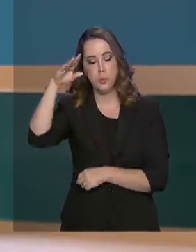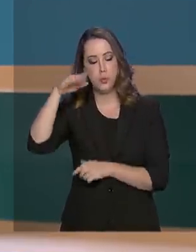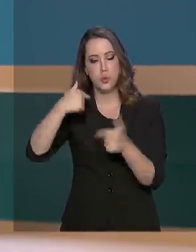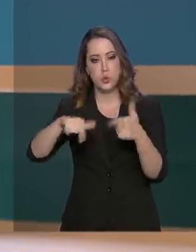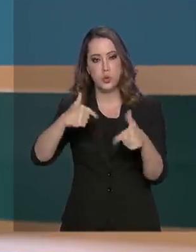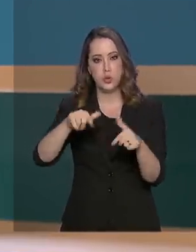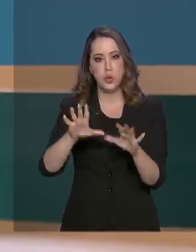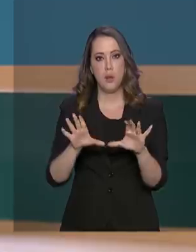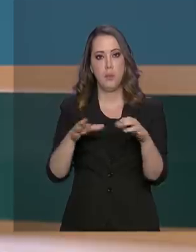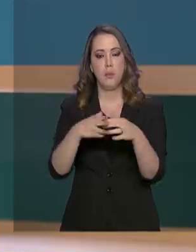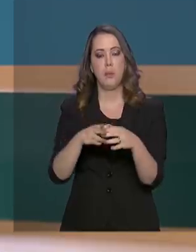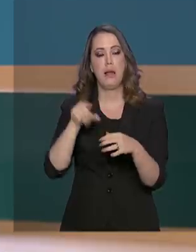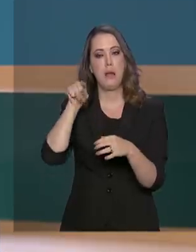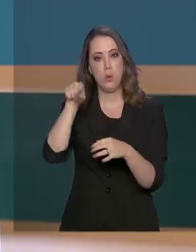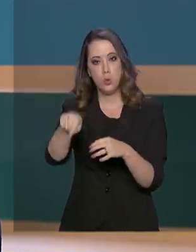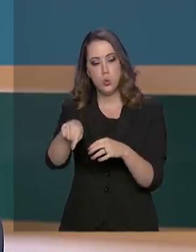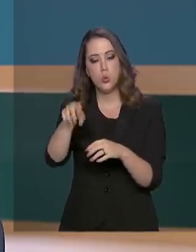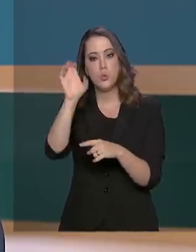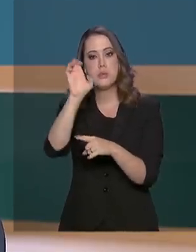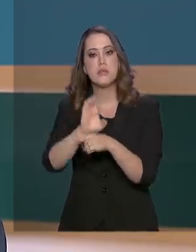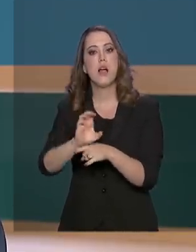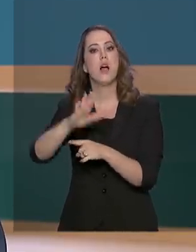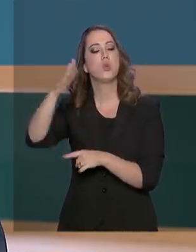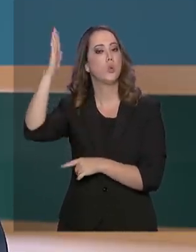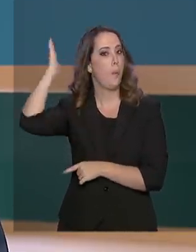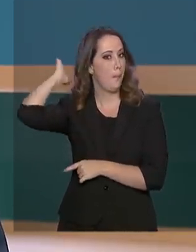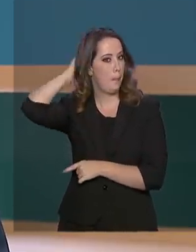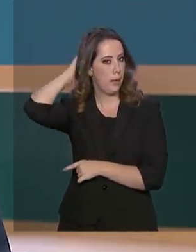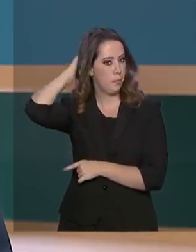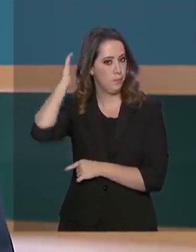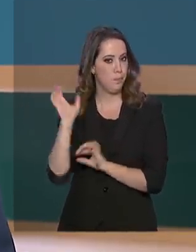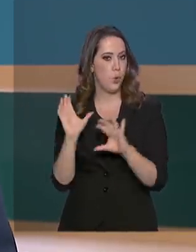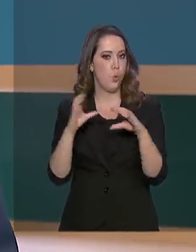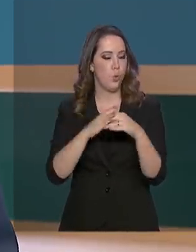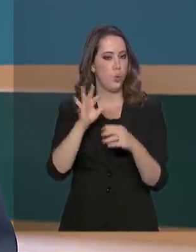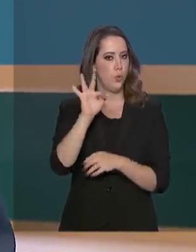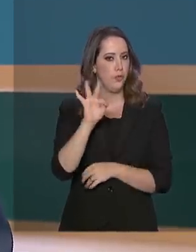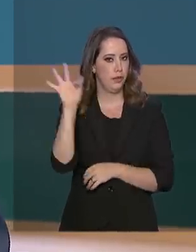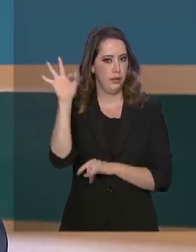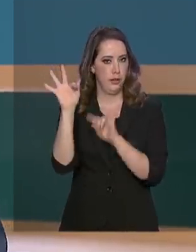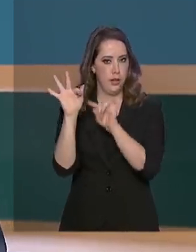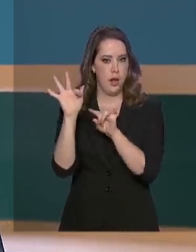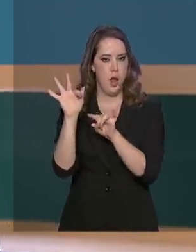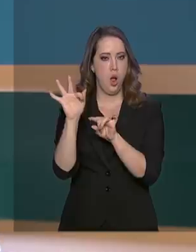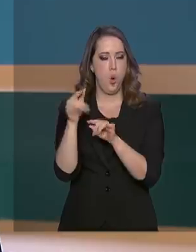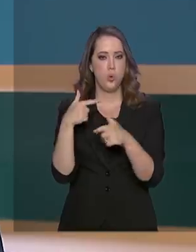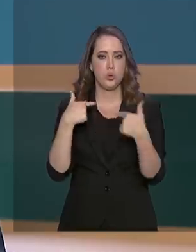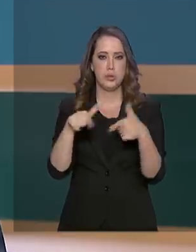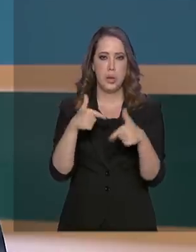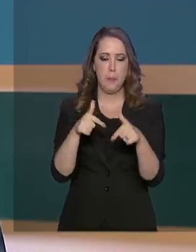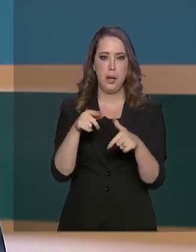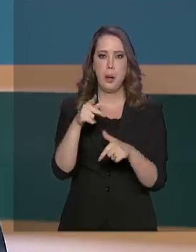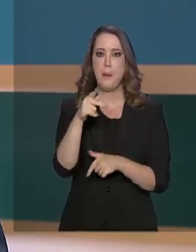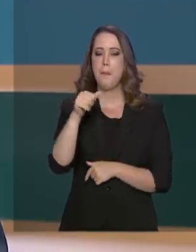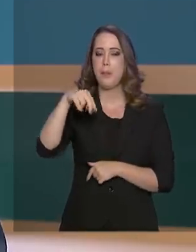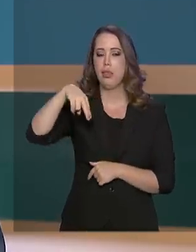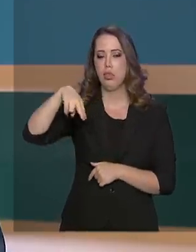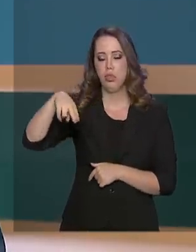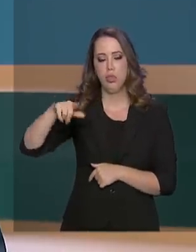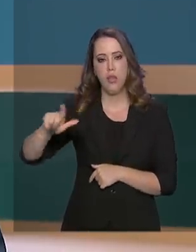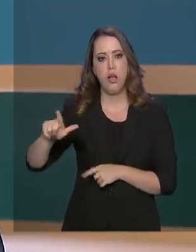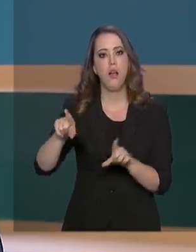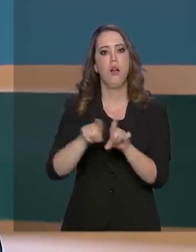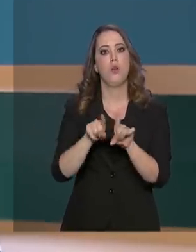Penitenciária no Estado do Pará. O grupo, formado por agentes federais de execução penal, agentes penitenciários dos